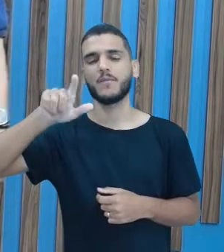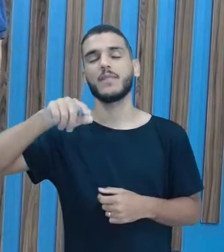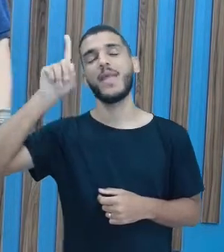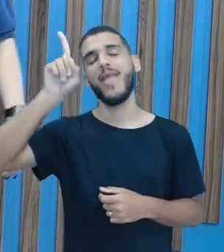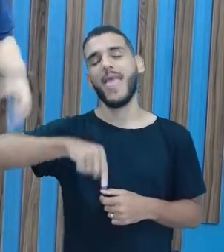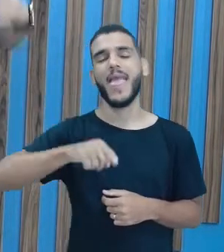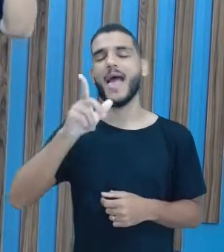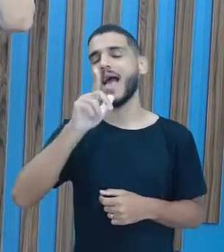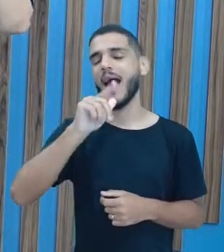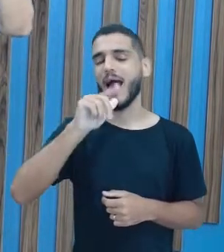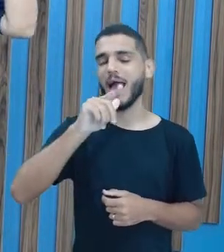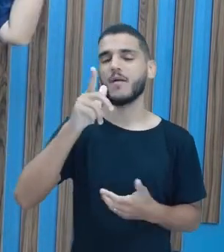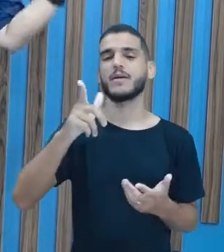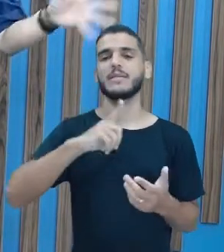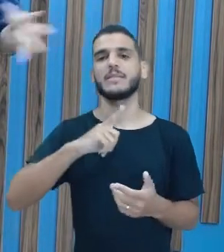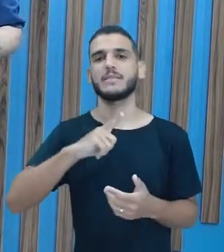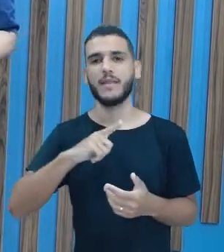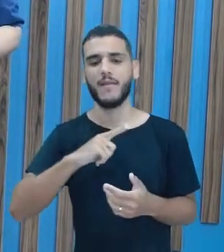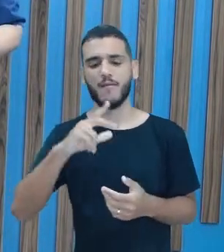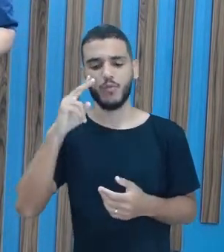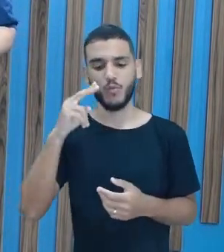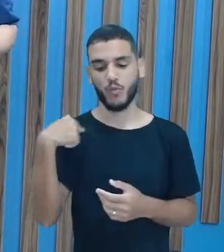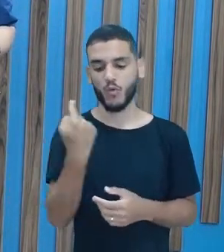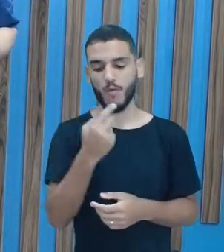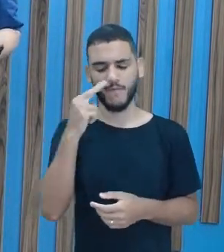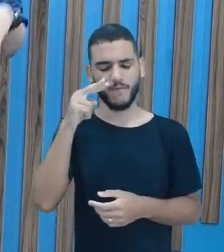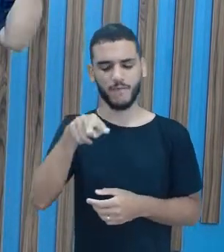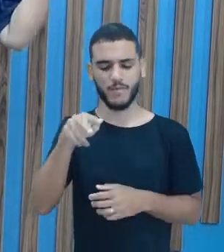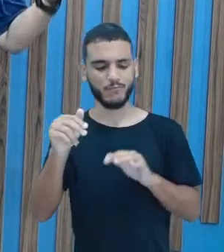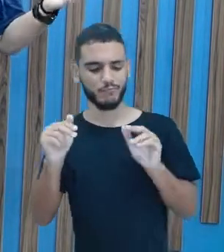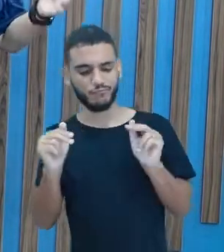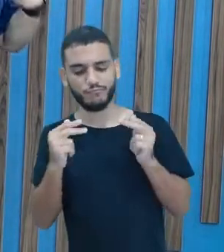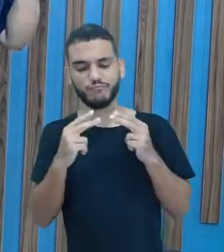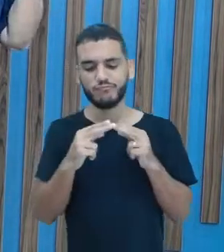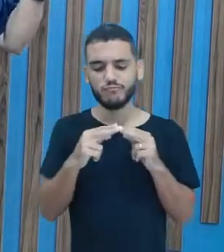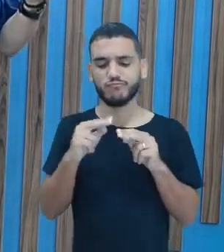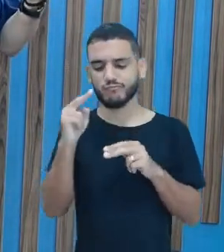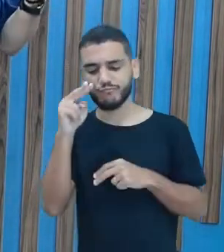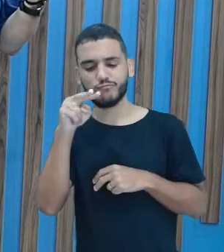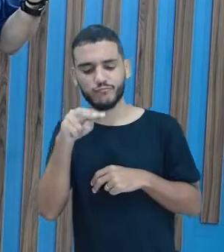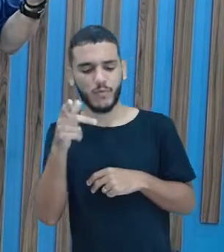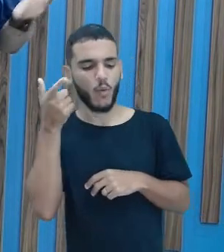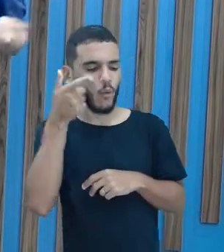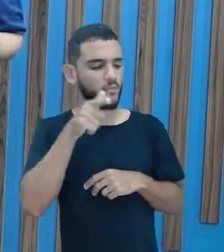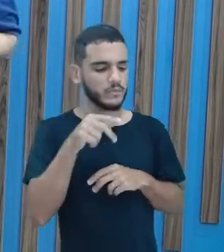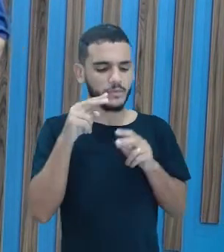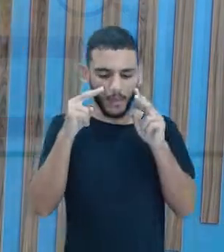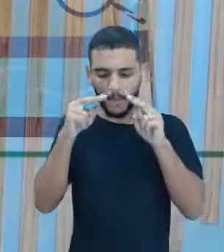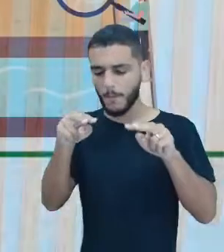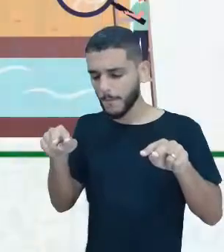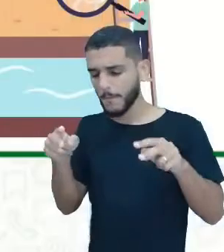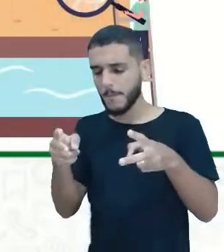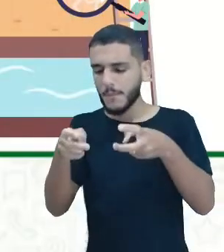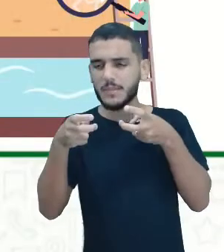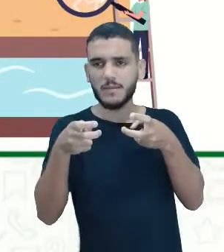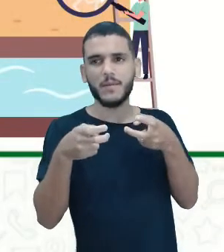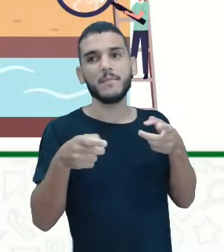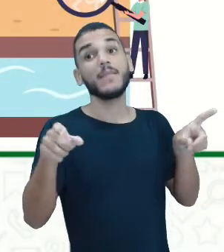superfície, né? A gente tá vendo aquela água correndo ali, tá? E também podem ser águas